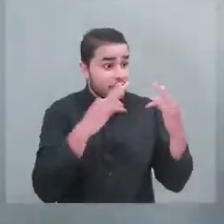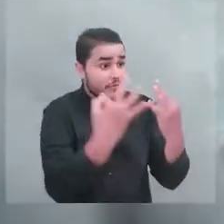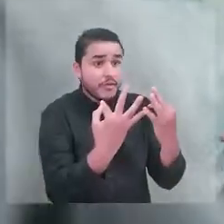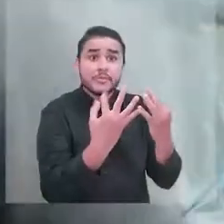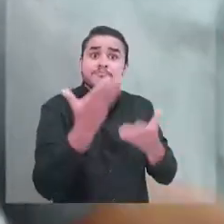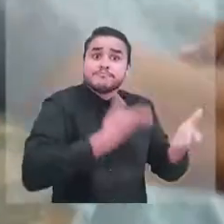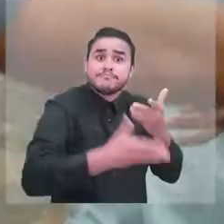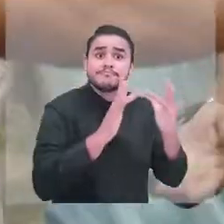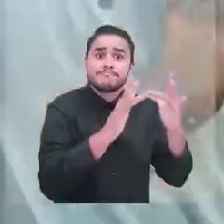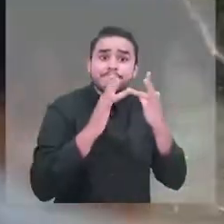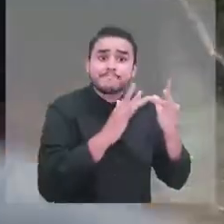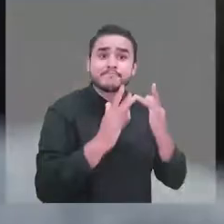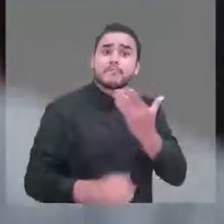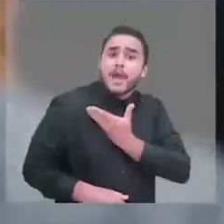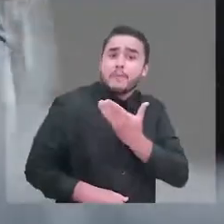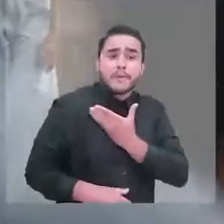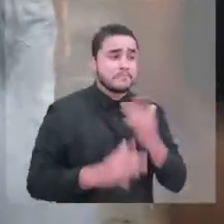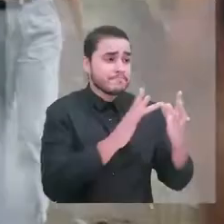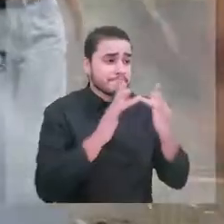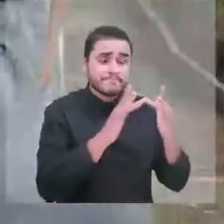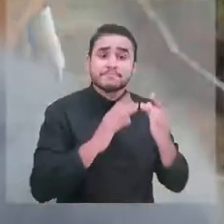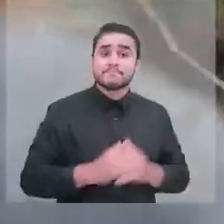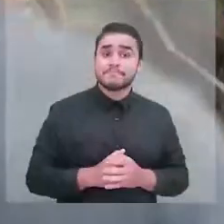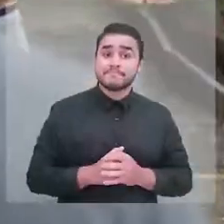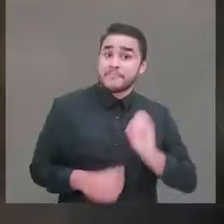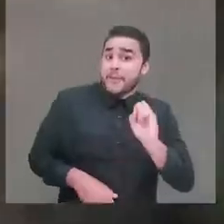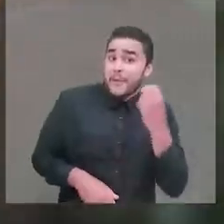Compartilhe a caminhada com a sua família, com os amigos,